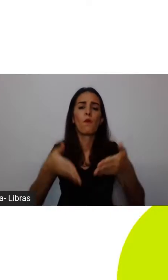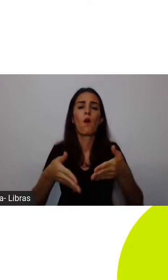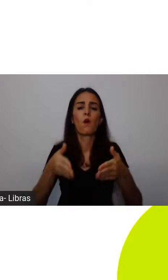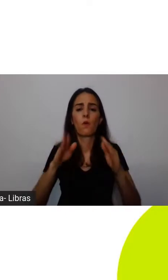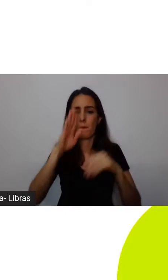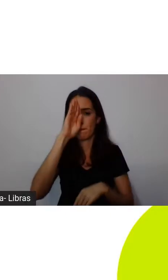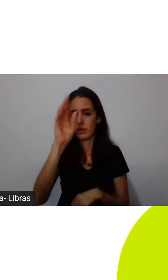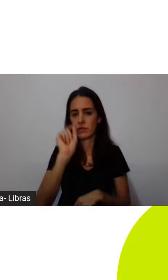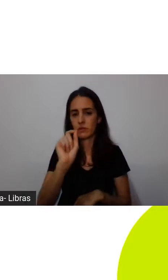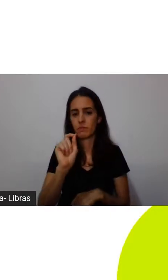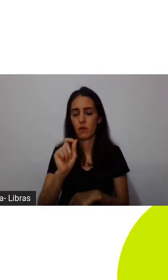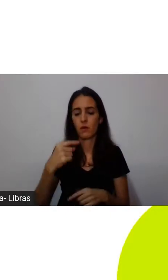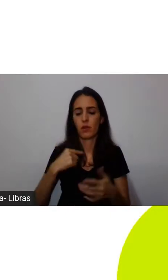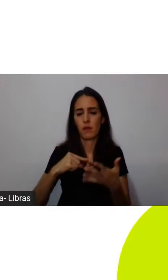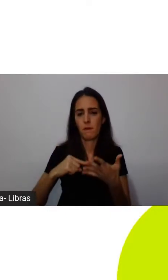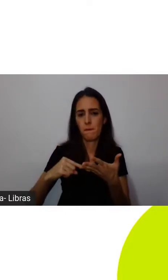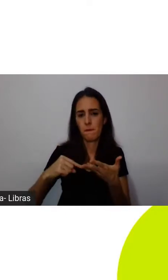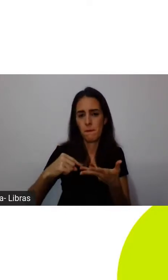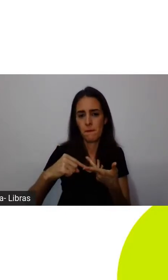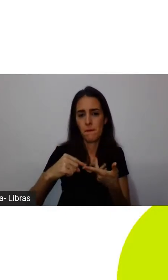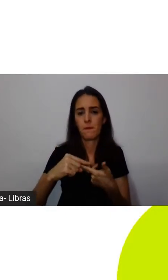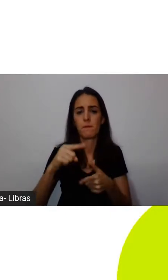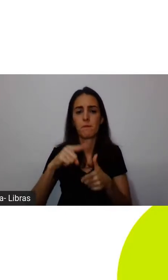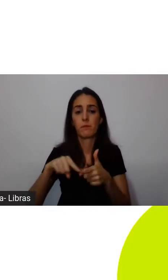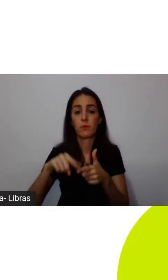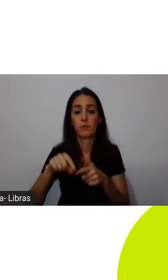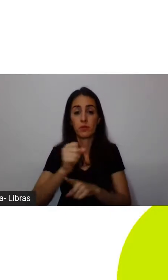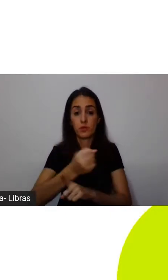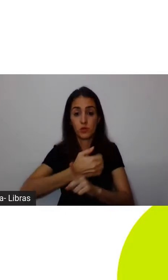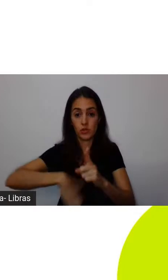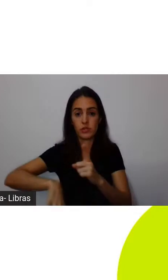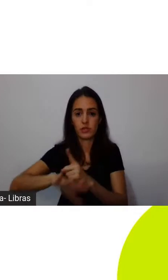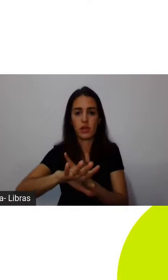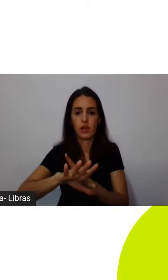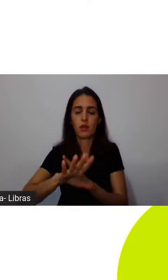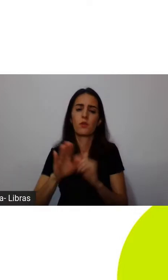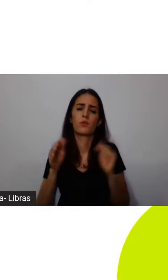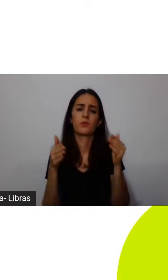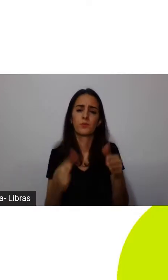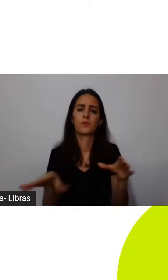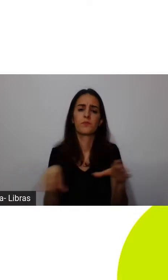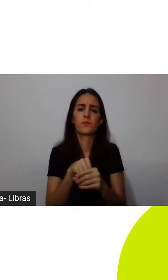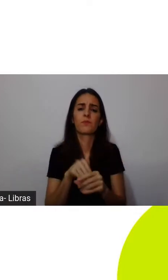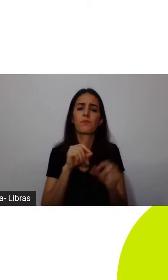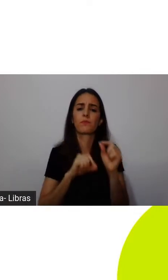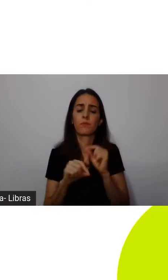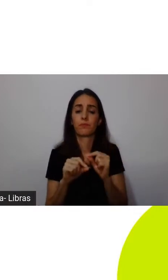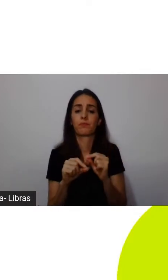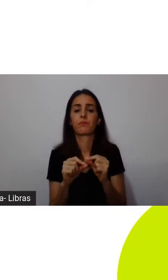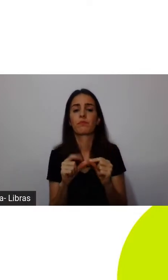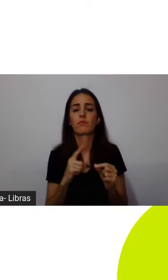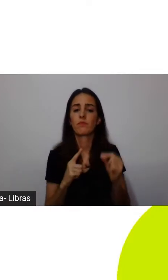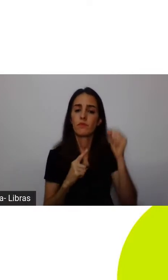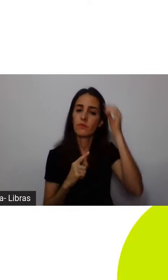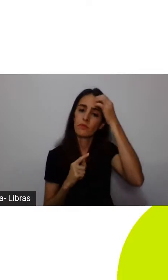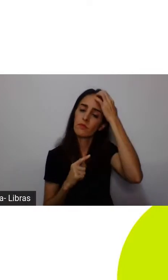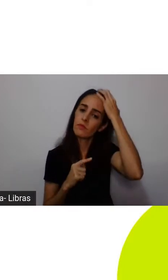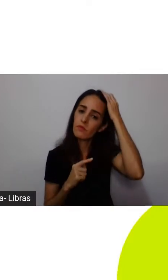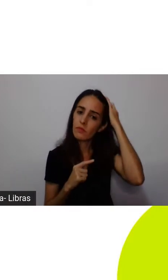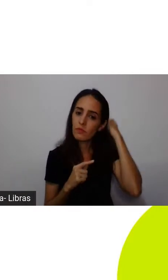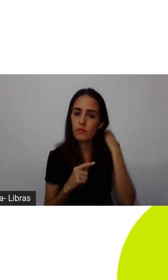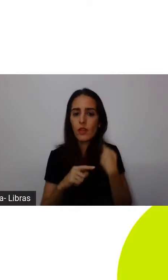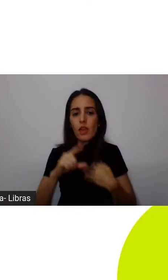a parte que engloba o núcleo do Dunnett seriam, então, as questões dos